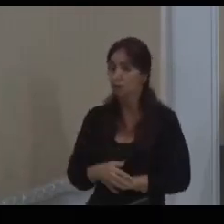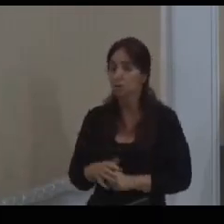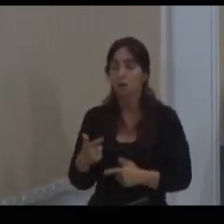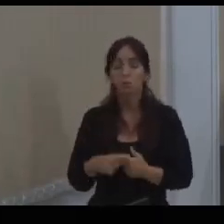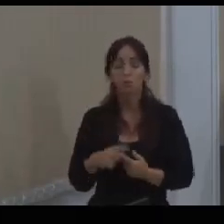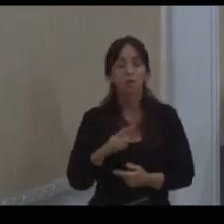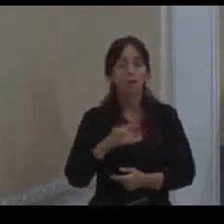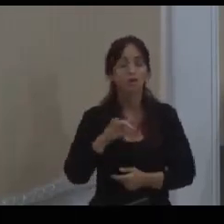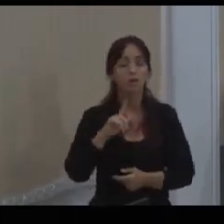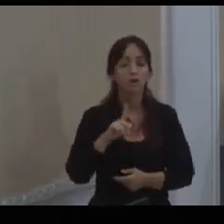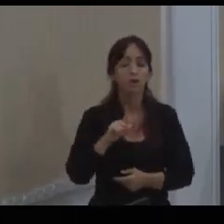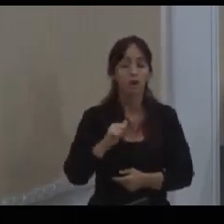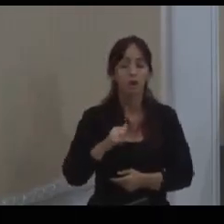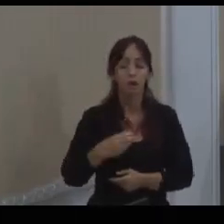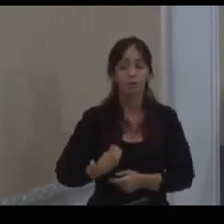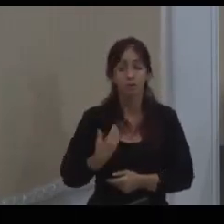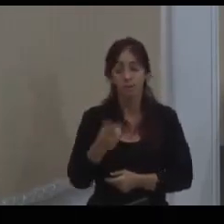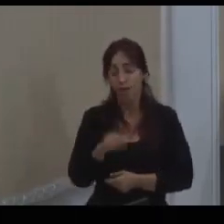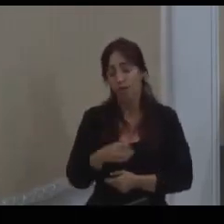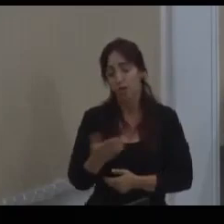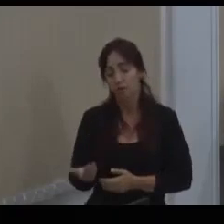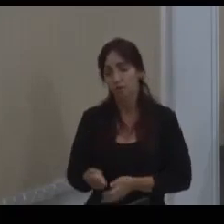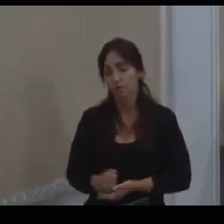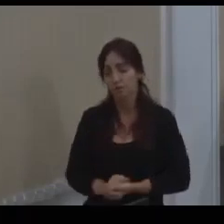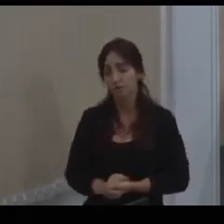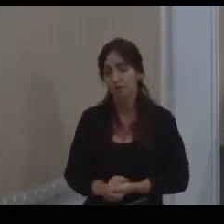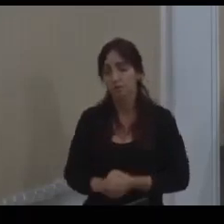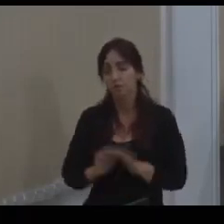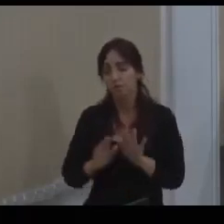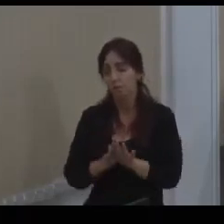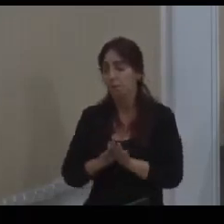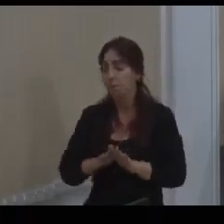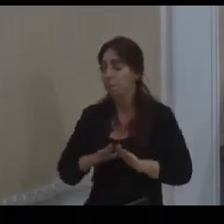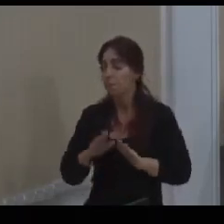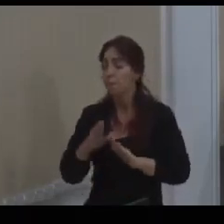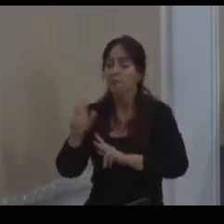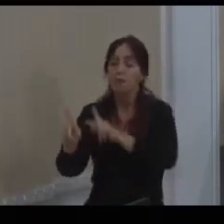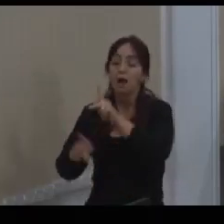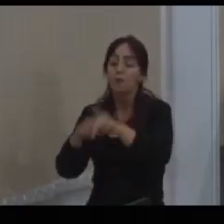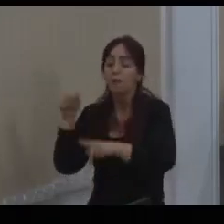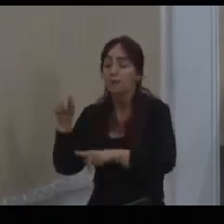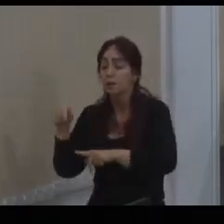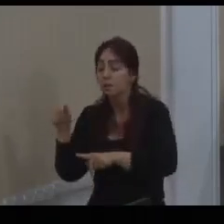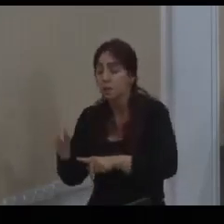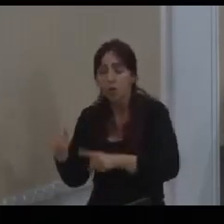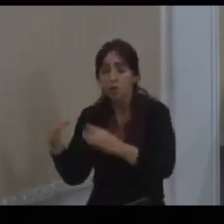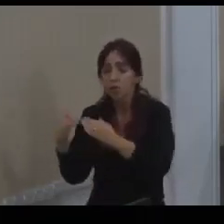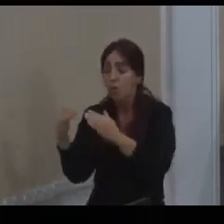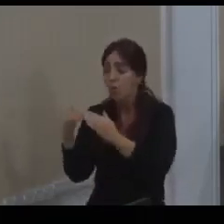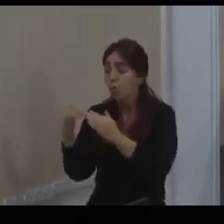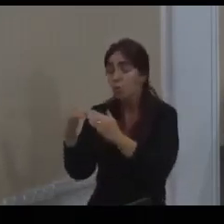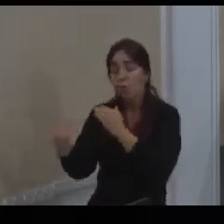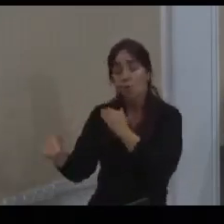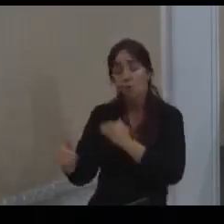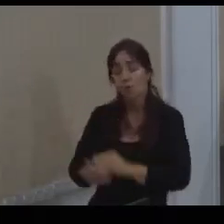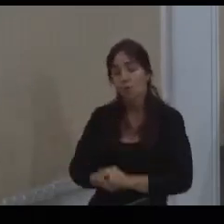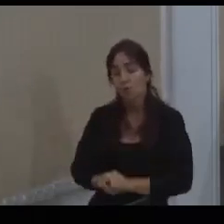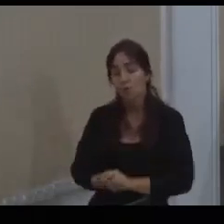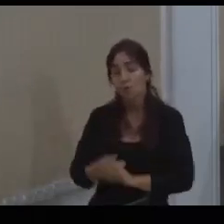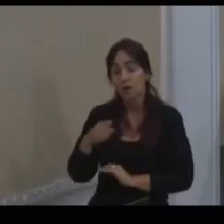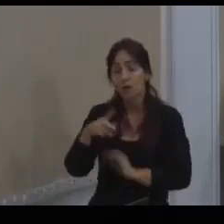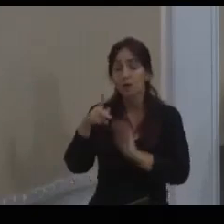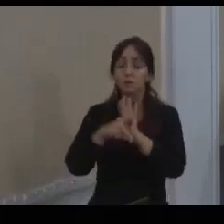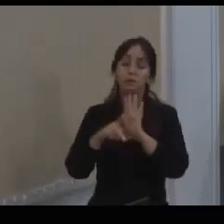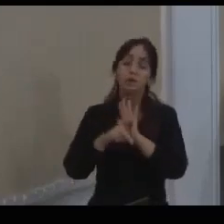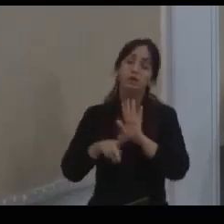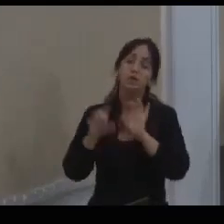O Prefeito sabe o é, vereador? A população lá não vai concordar com isso. Esse projeto só